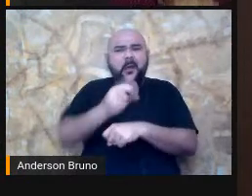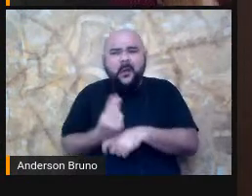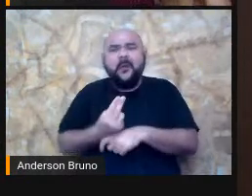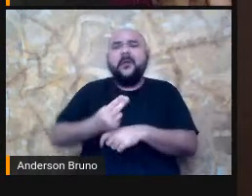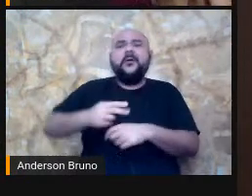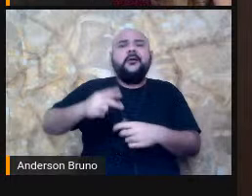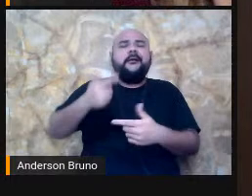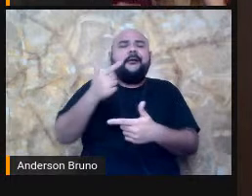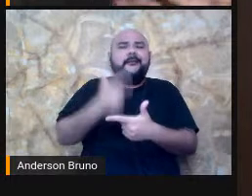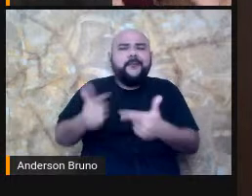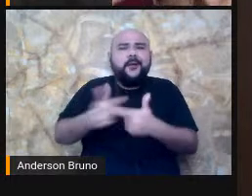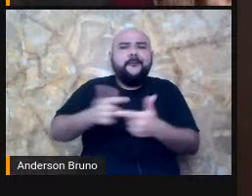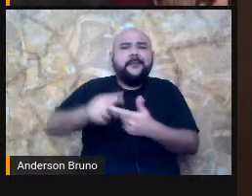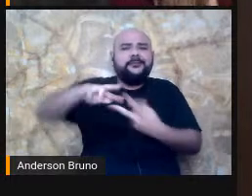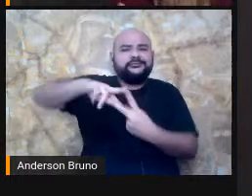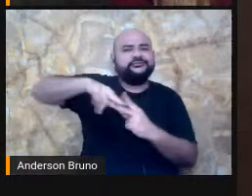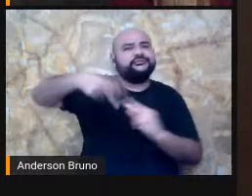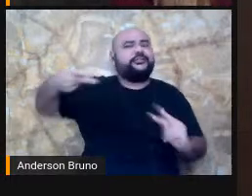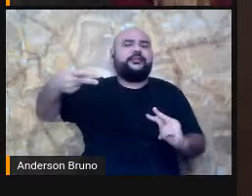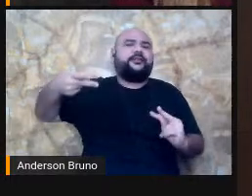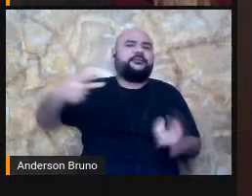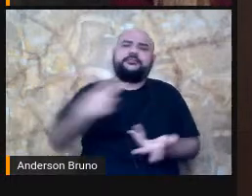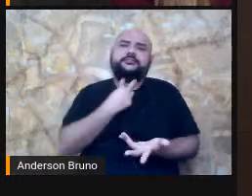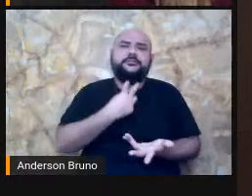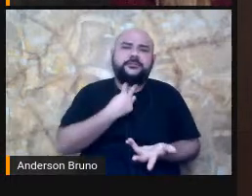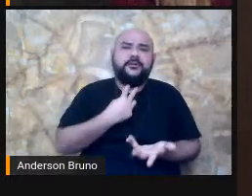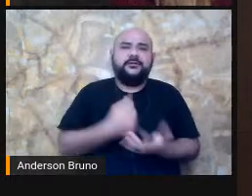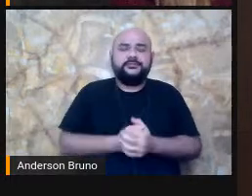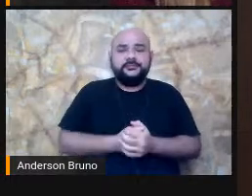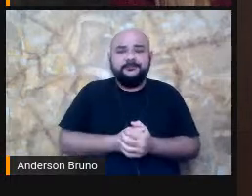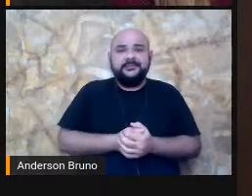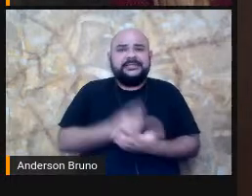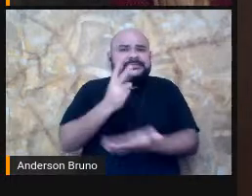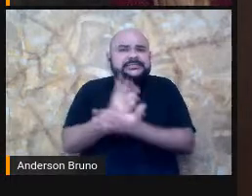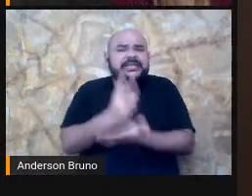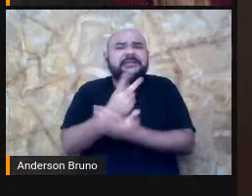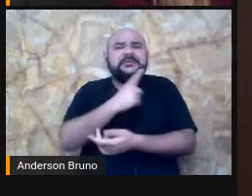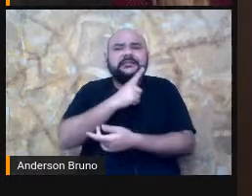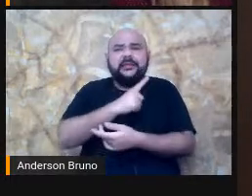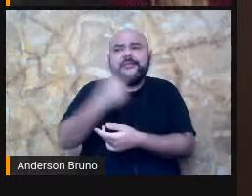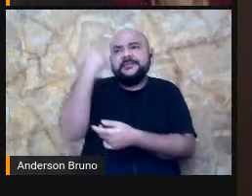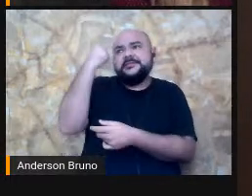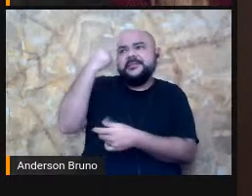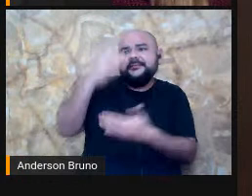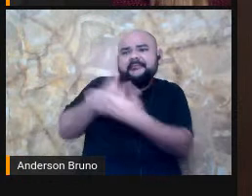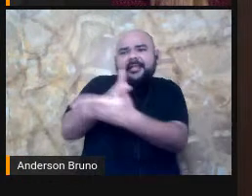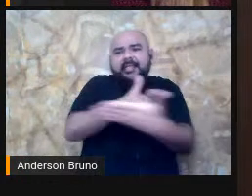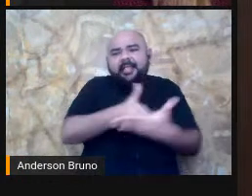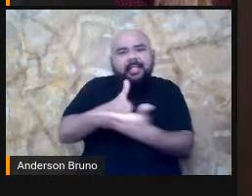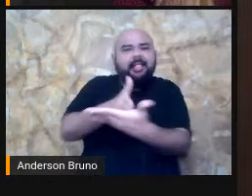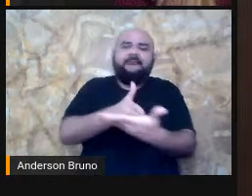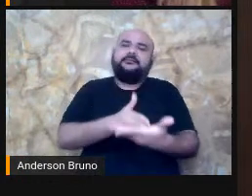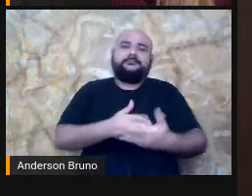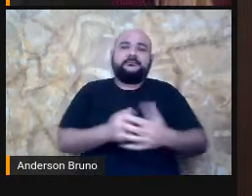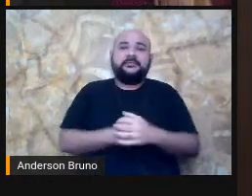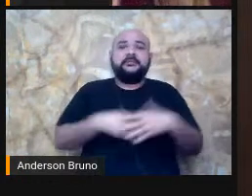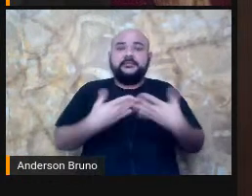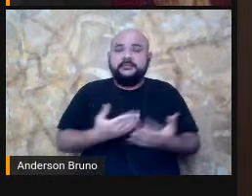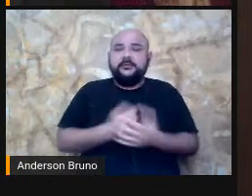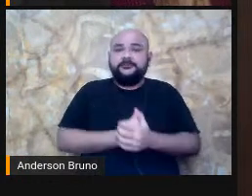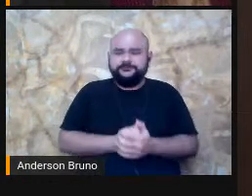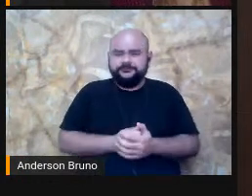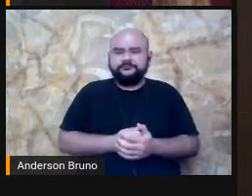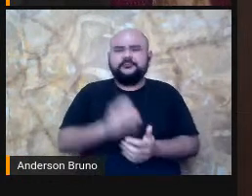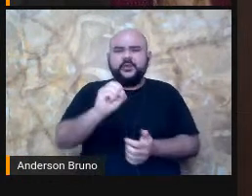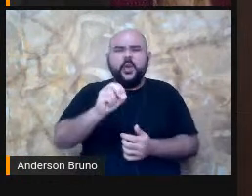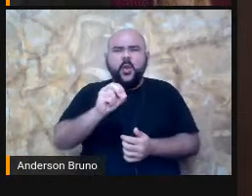E todos os conceitos sempre trabalharam no aspecto da limitação. Mas, a Convenção da ONU, de 2008, ela